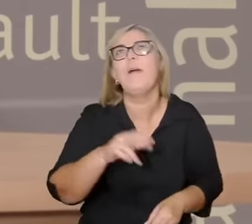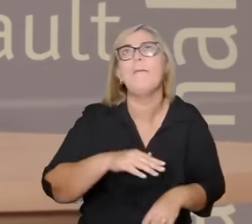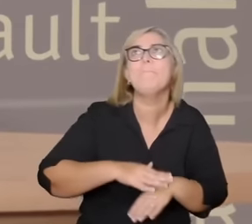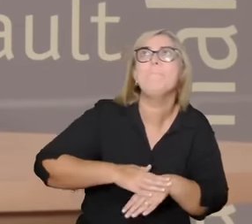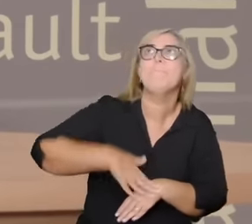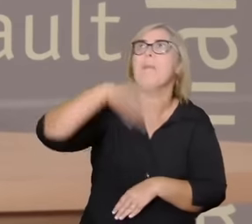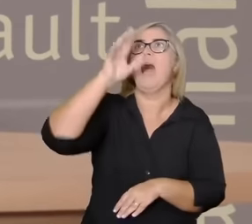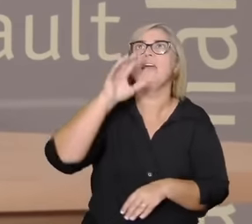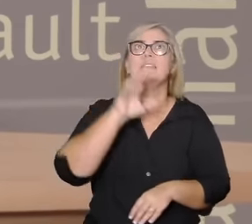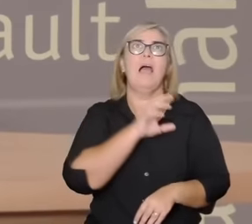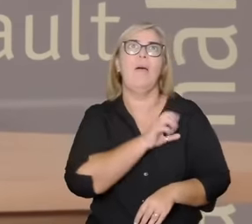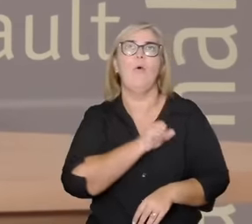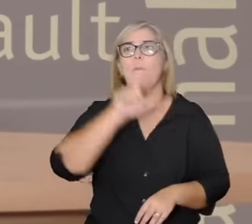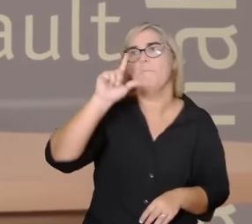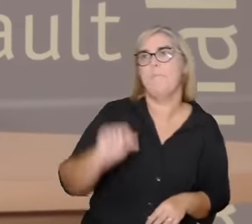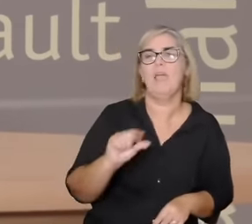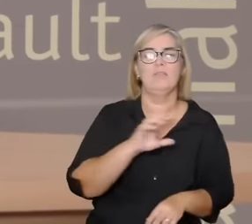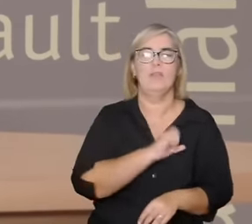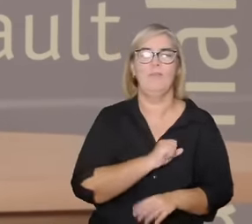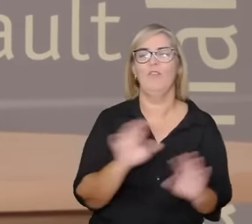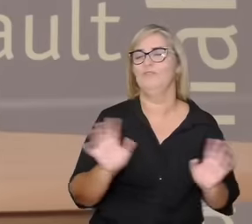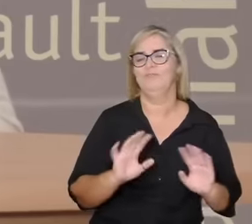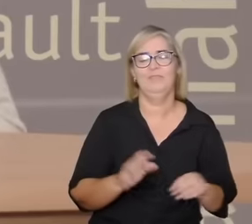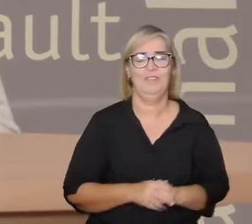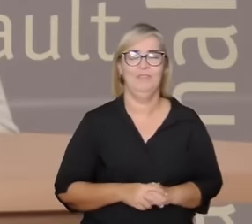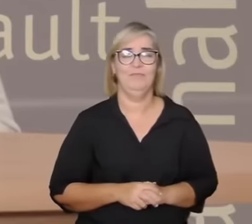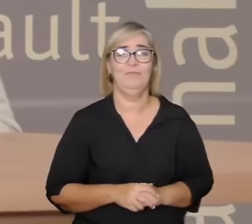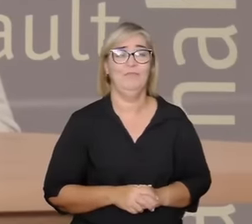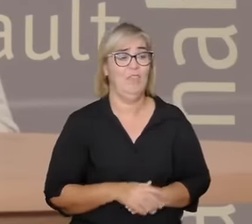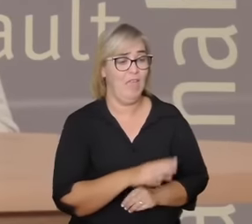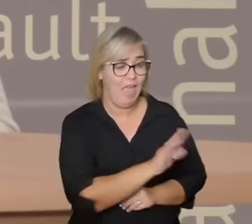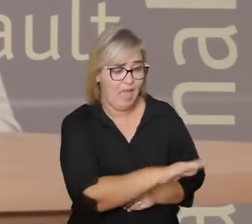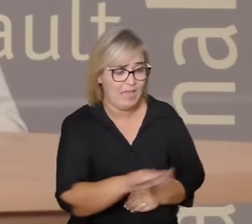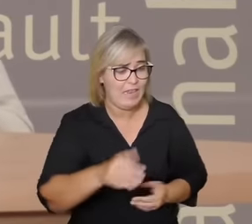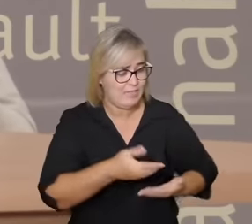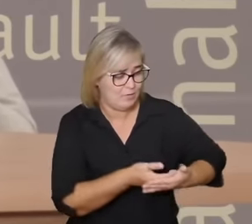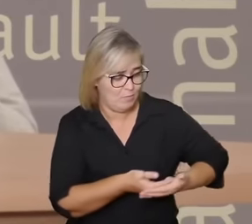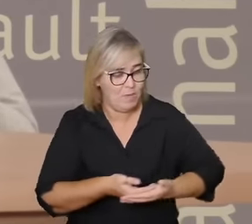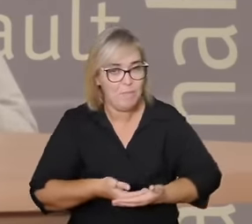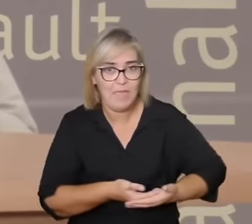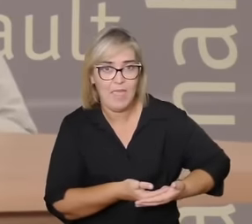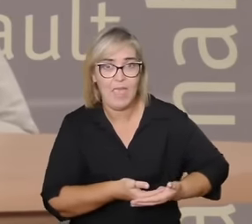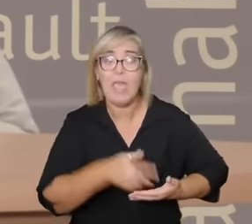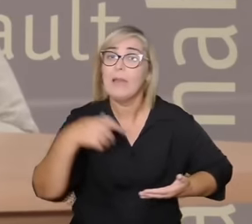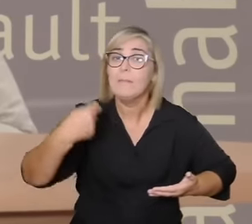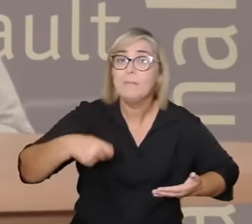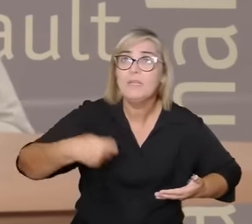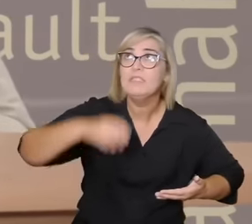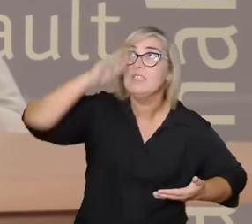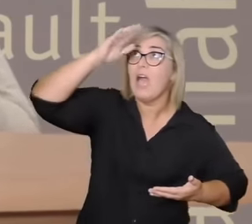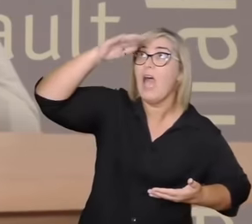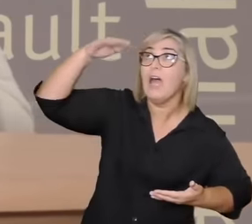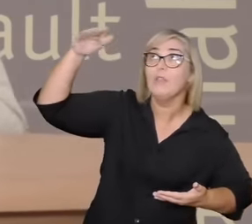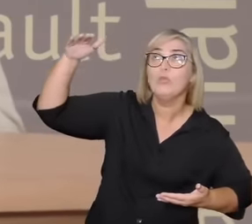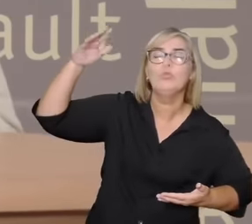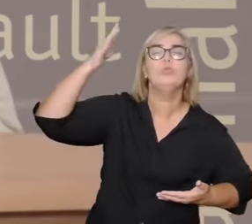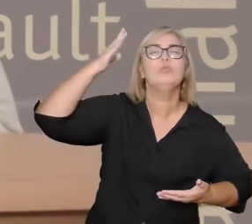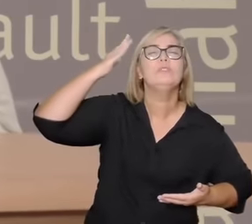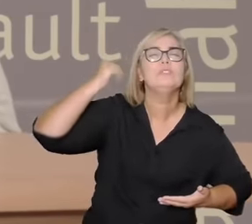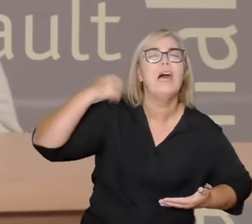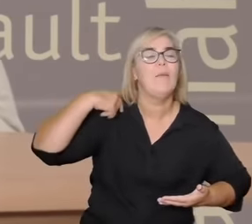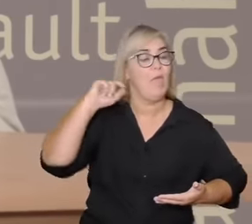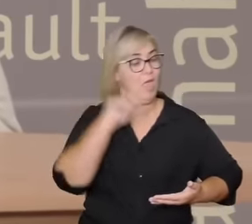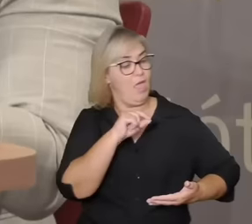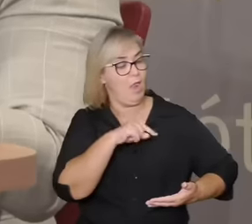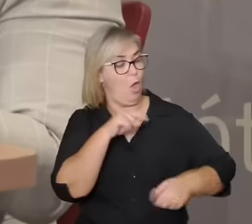uma criança requer cuidados que um outro adulto que é uma pessoa que sabe a hora que tem que comer a hora que tem que